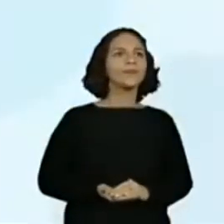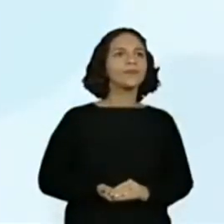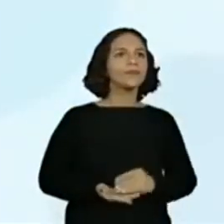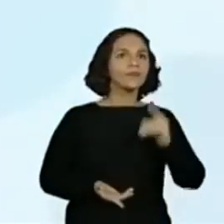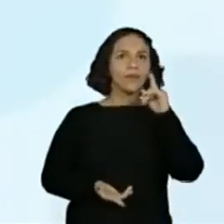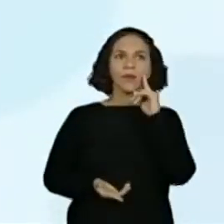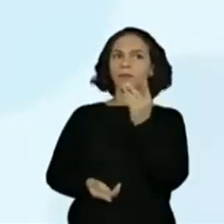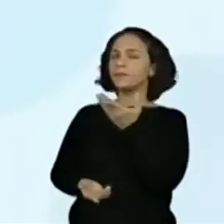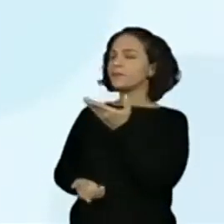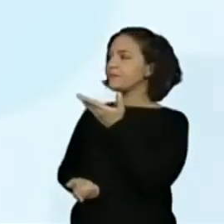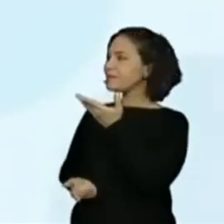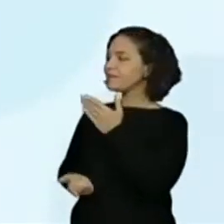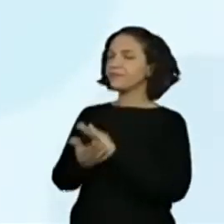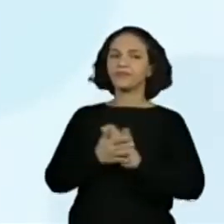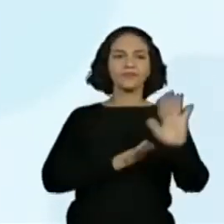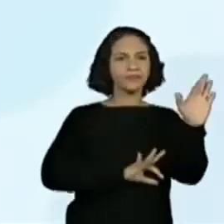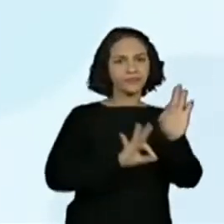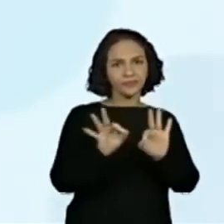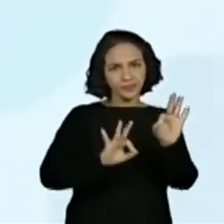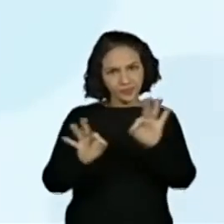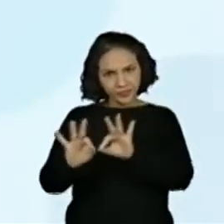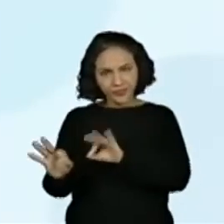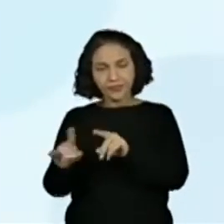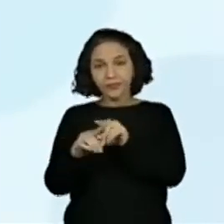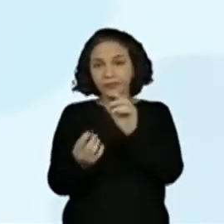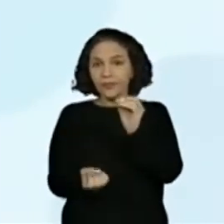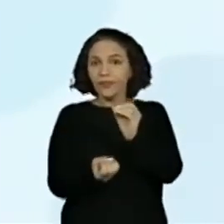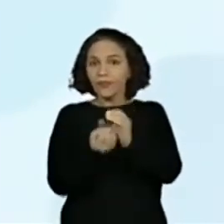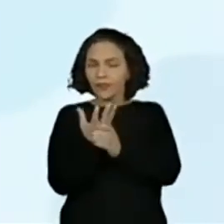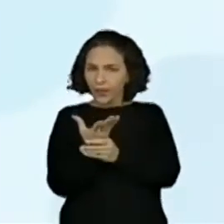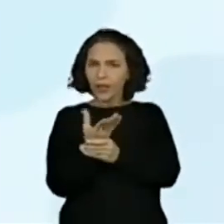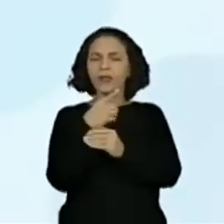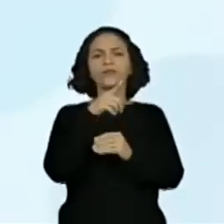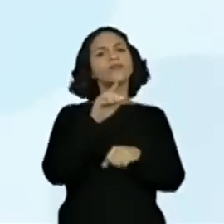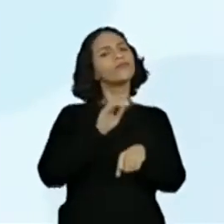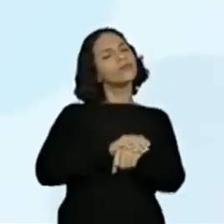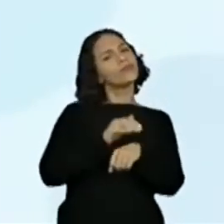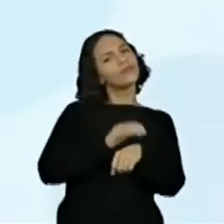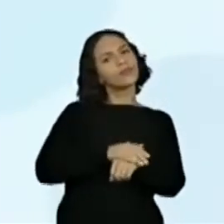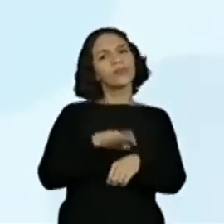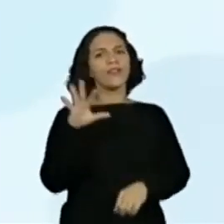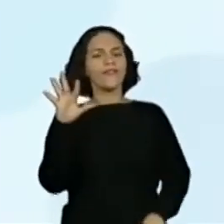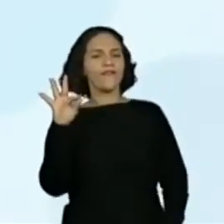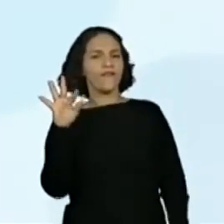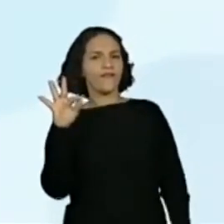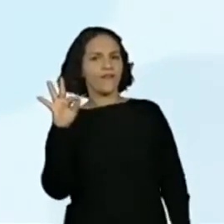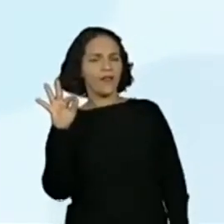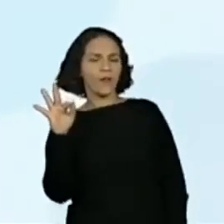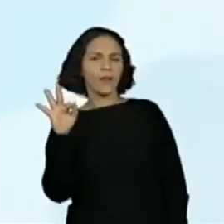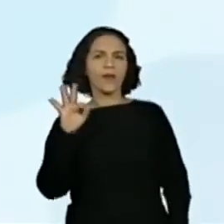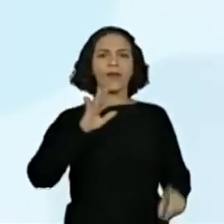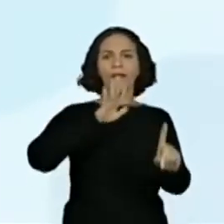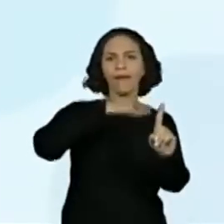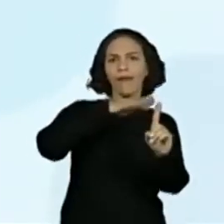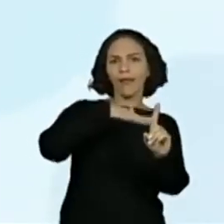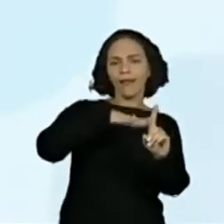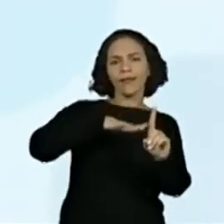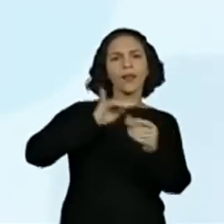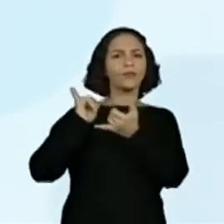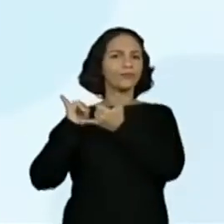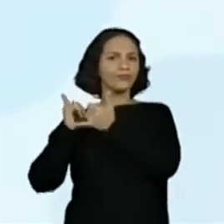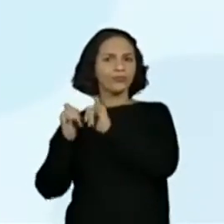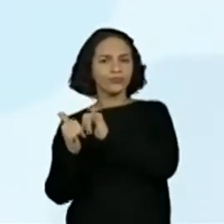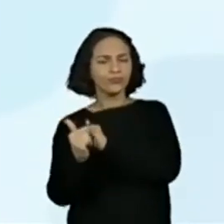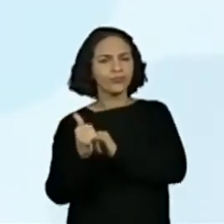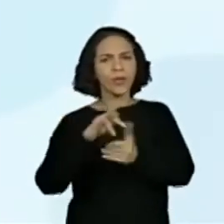Planejar e produzir com certa autonomia contos, fábulas, lendas, entre outros textos do campo